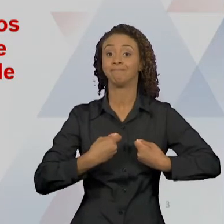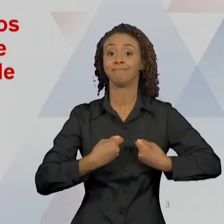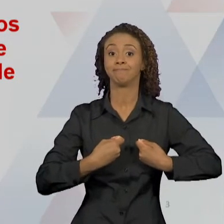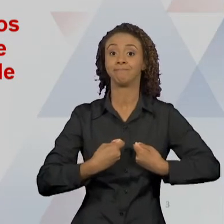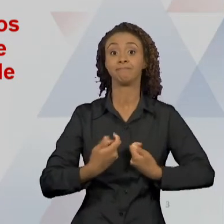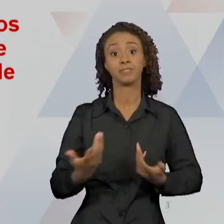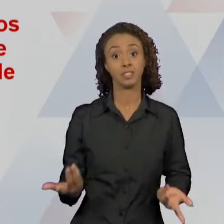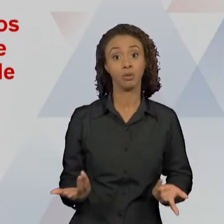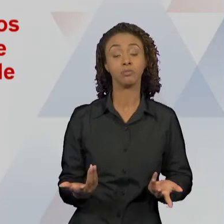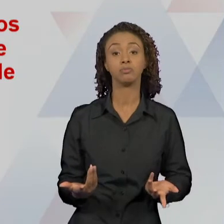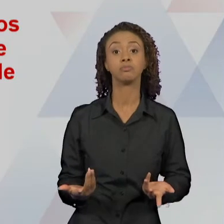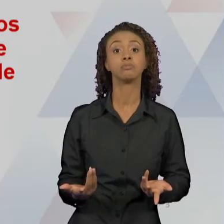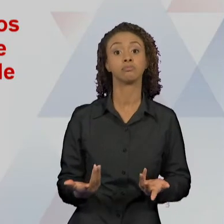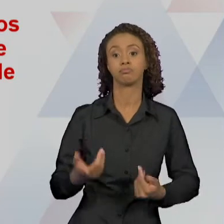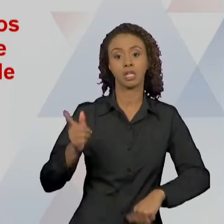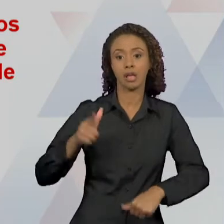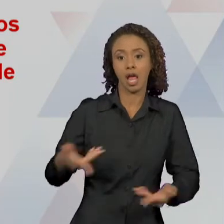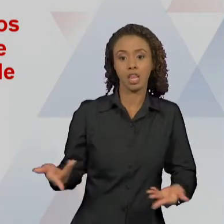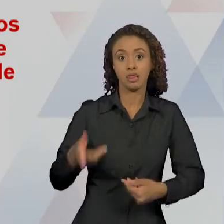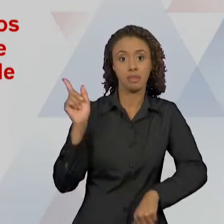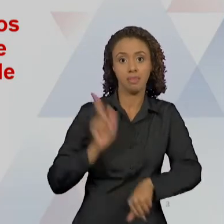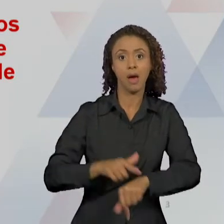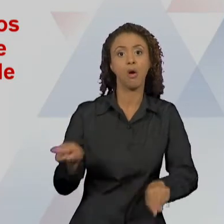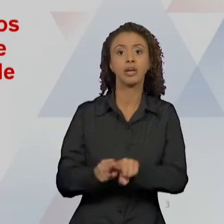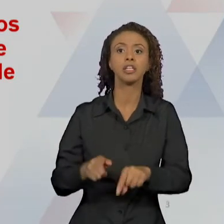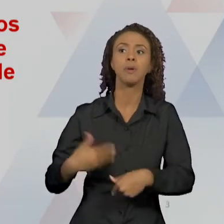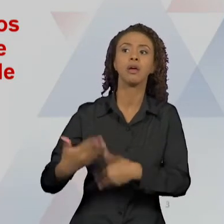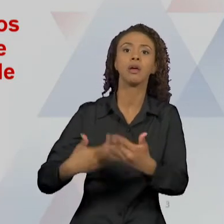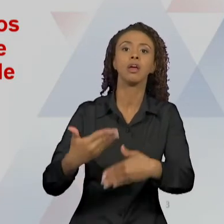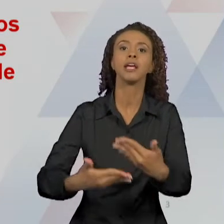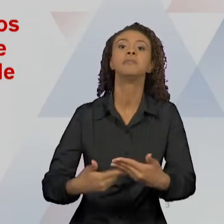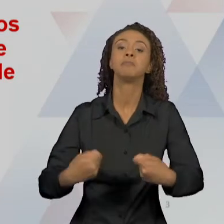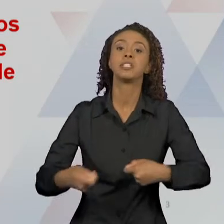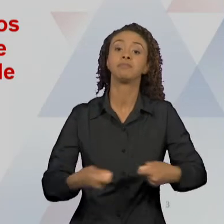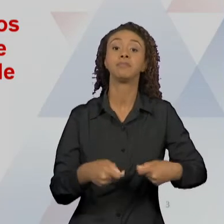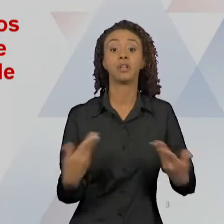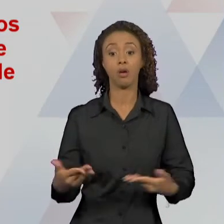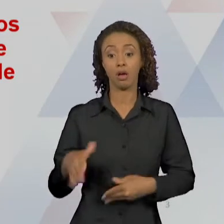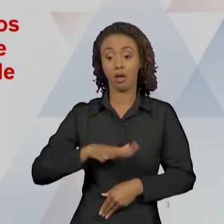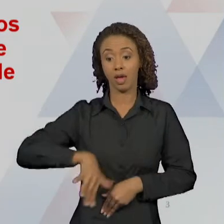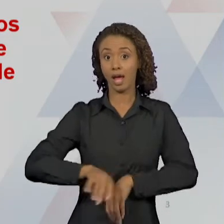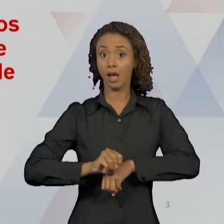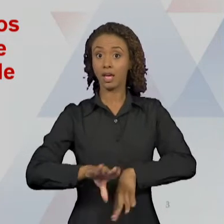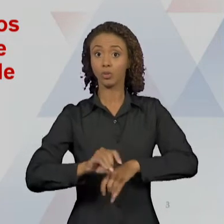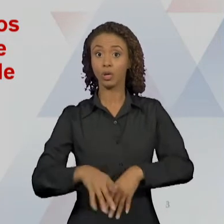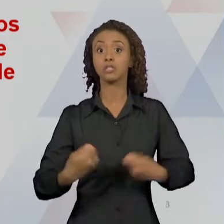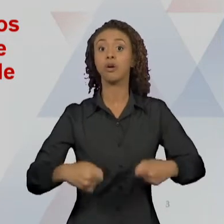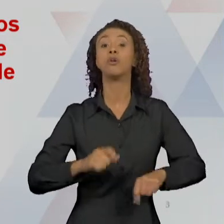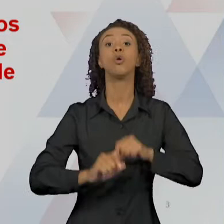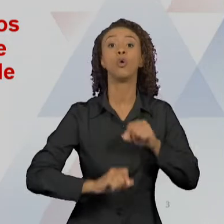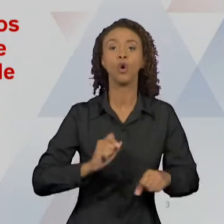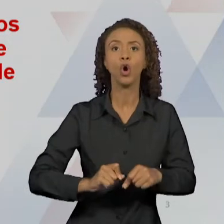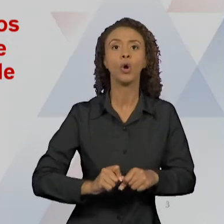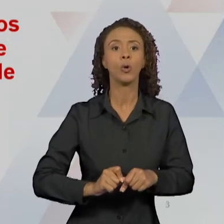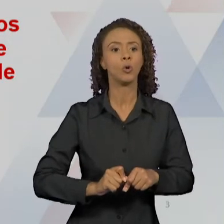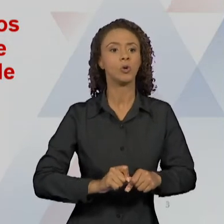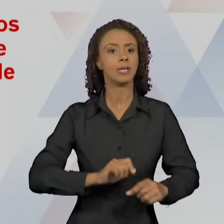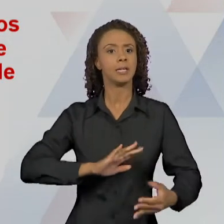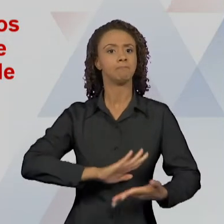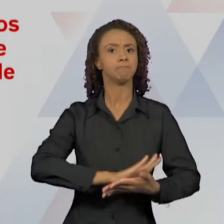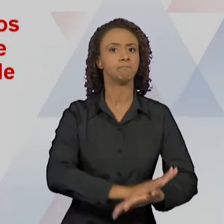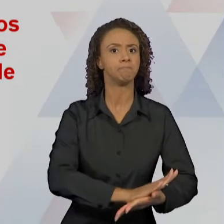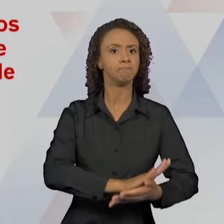imediato e com o passar do tempo. Logo, a educação tem que inibir, proibir, reprimir